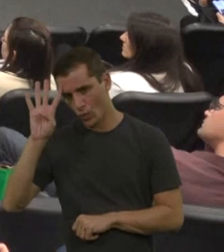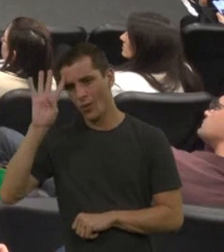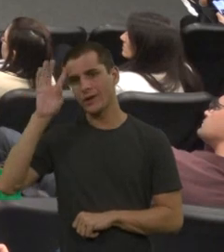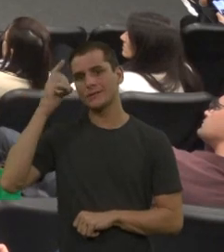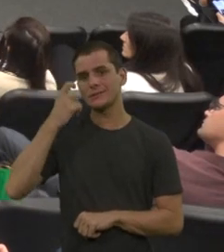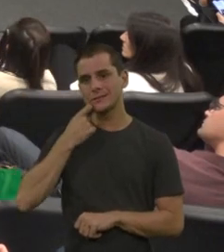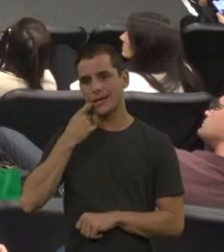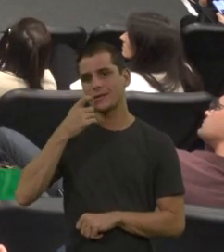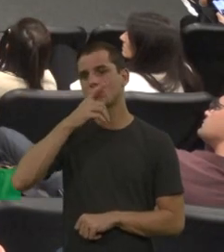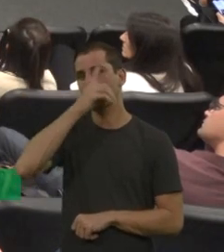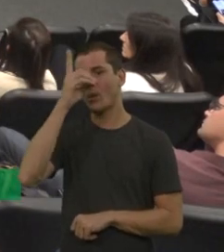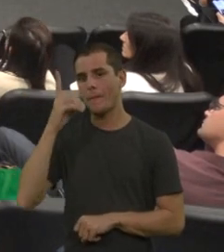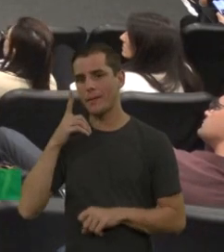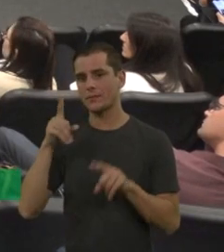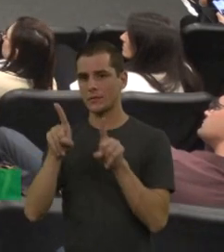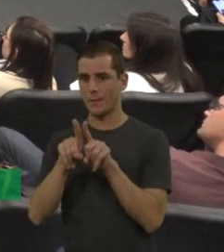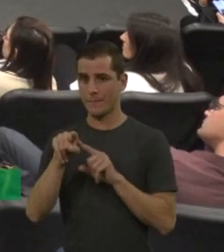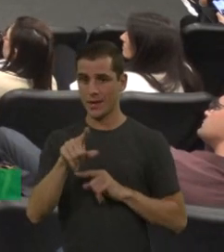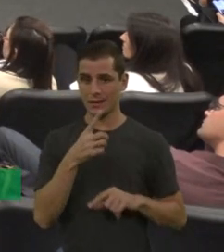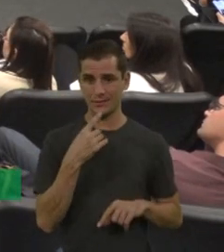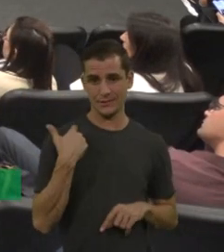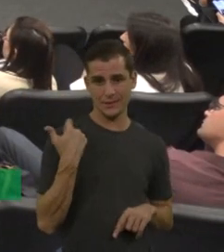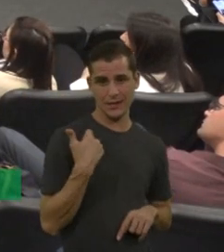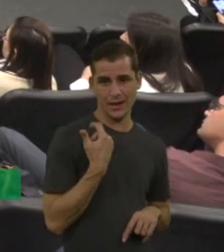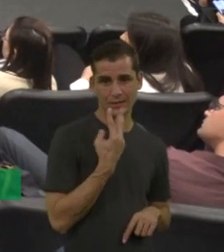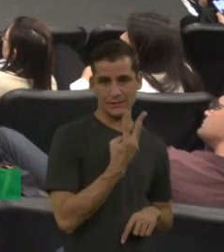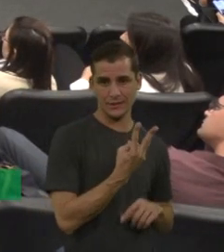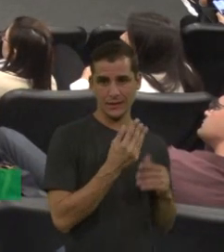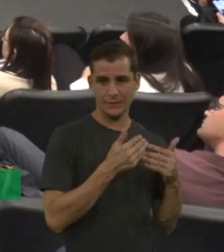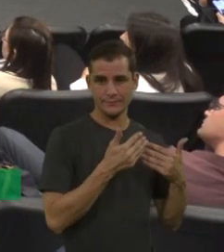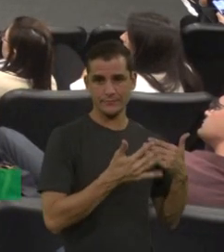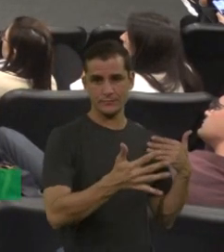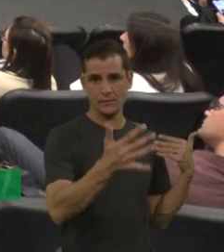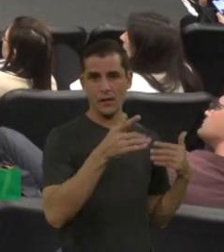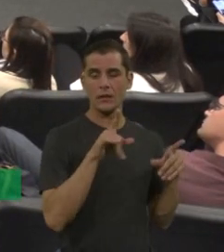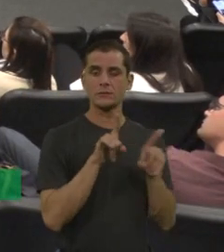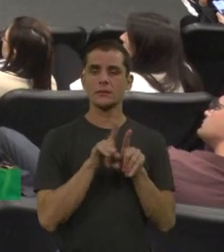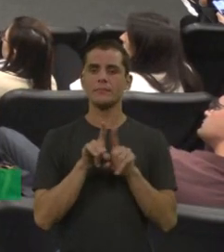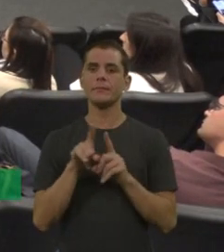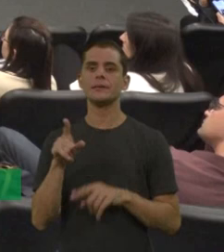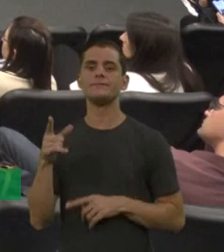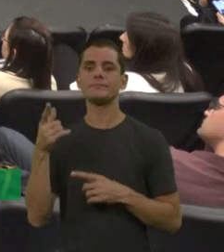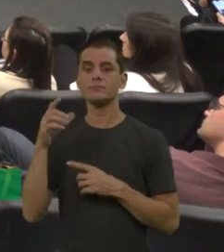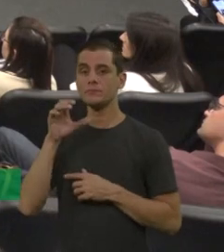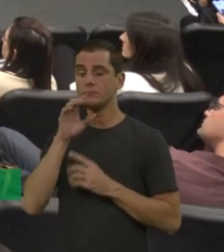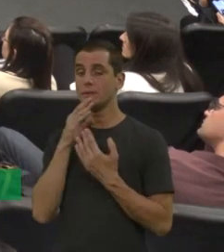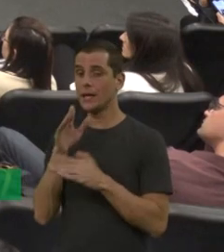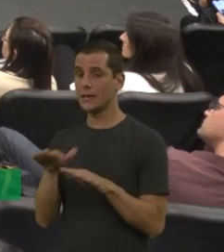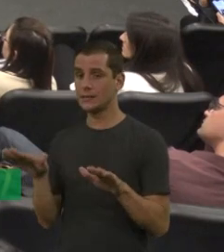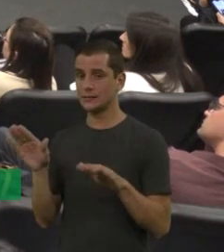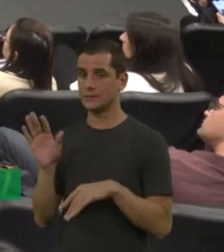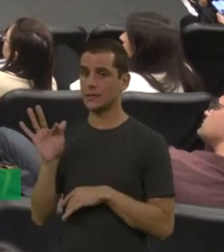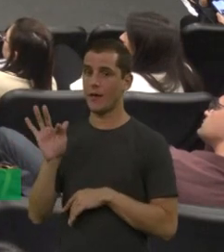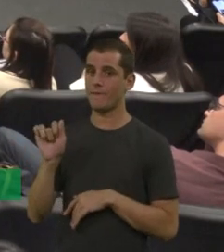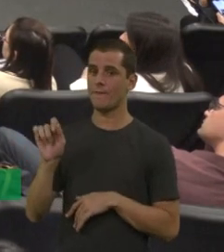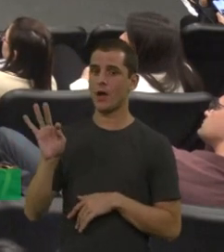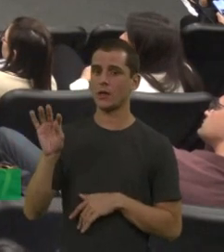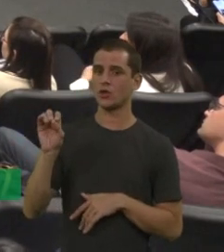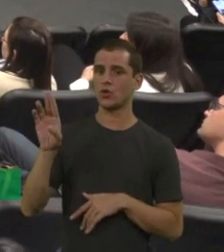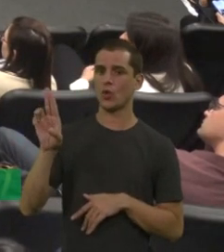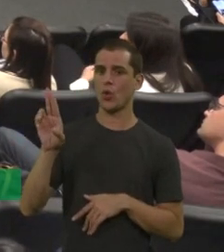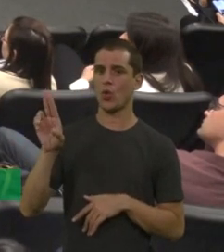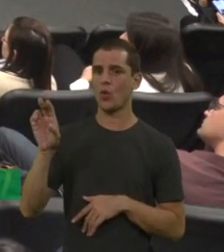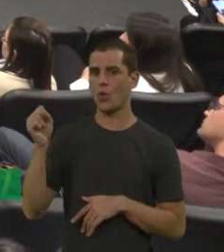Então, a partir dos três anos. E a gente começa para a criança com o fator oito recombinante. Então, foi uma decisão do Ministério, em